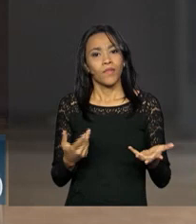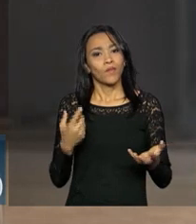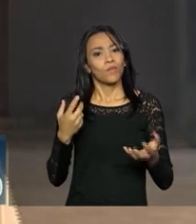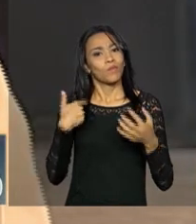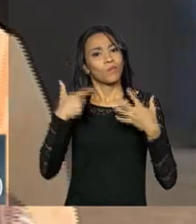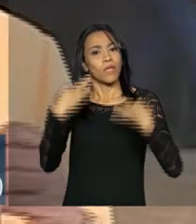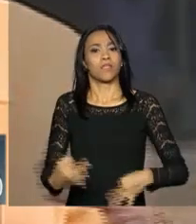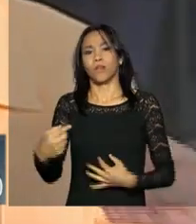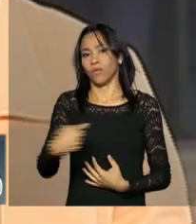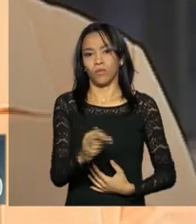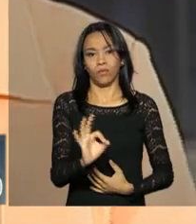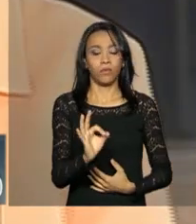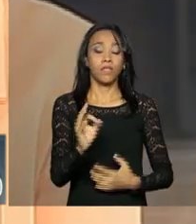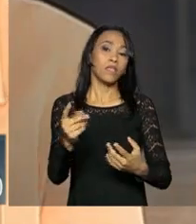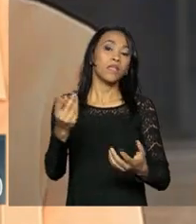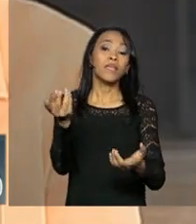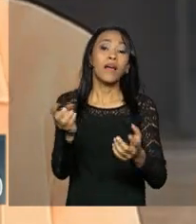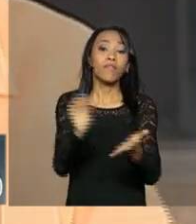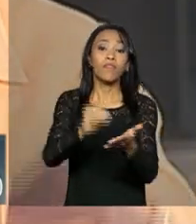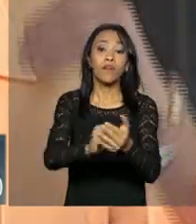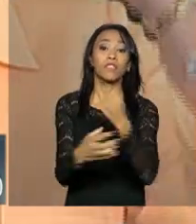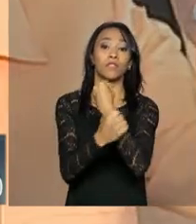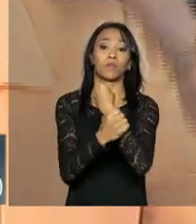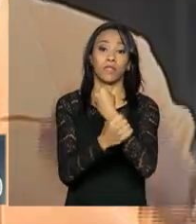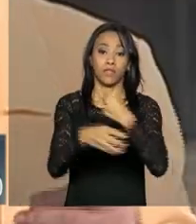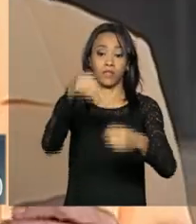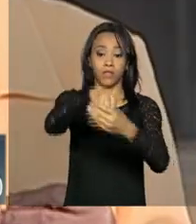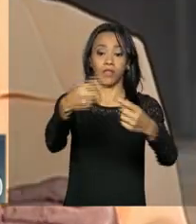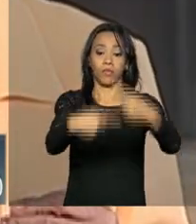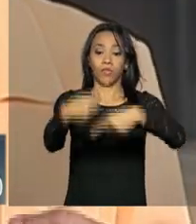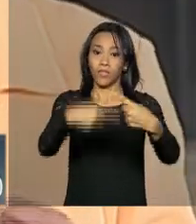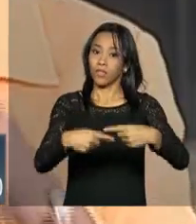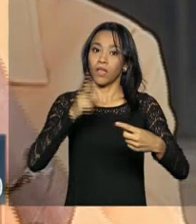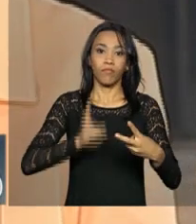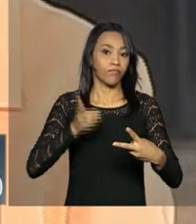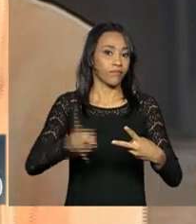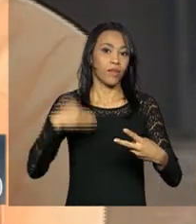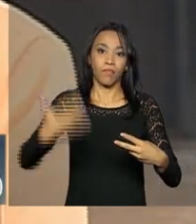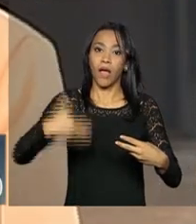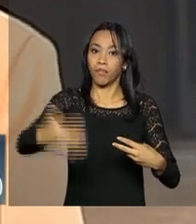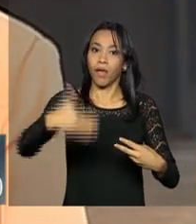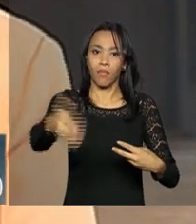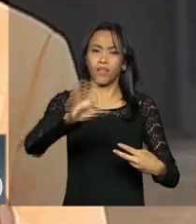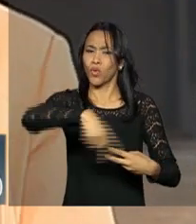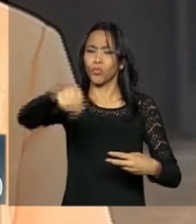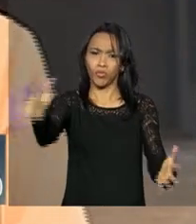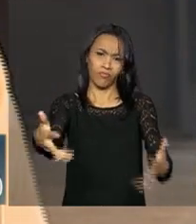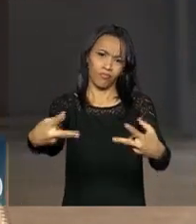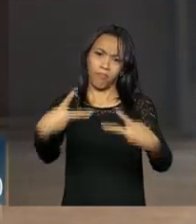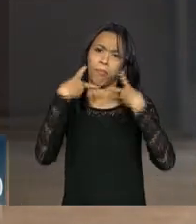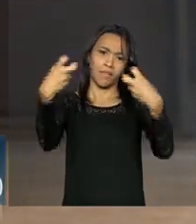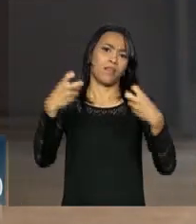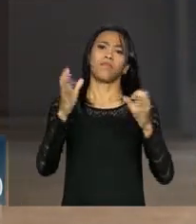certo. E a instabilidade política sistemática é algo extremamente danoso. É público e notório que há